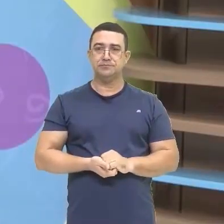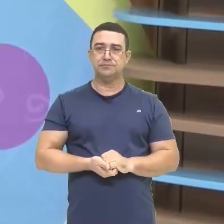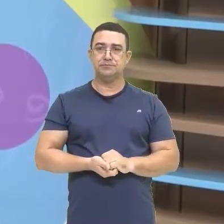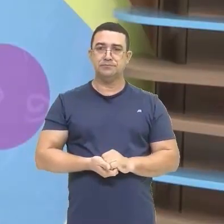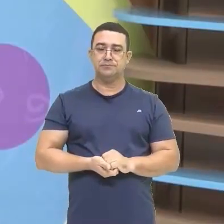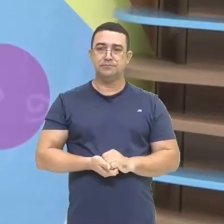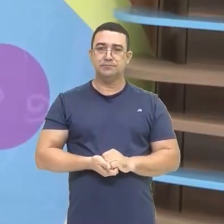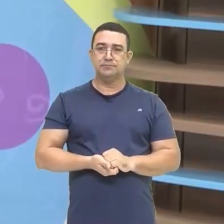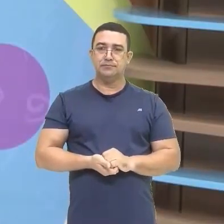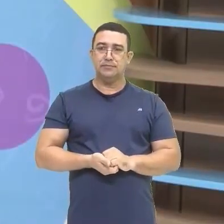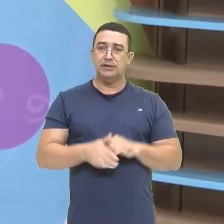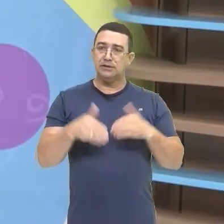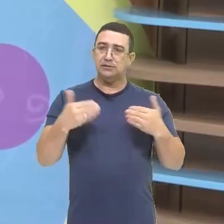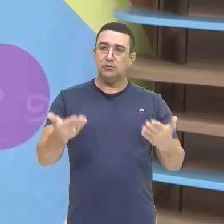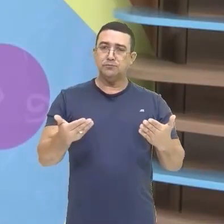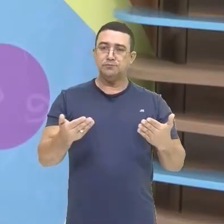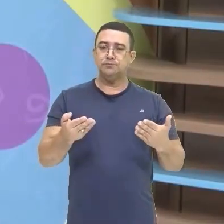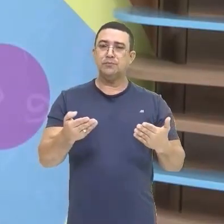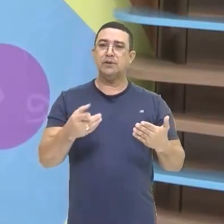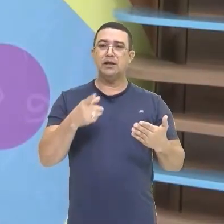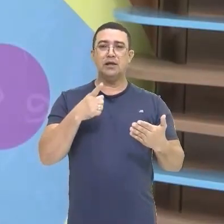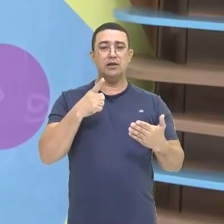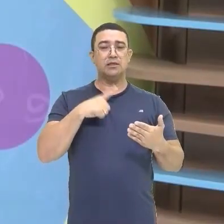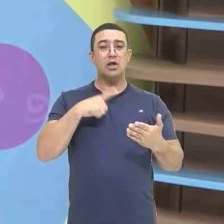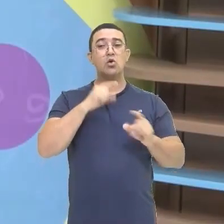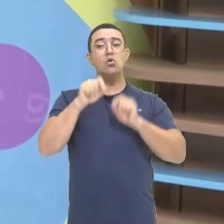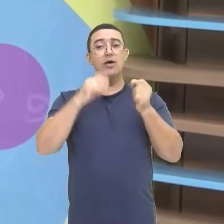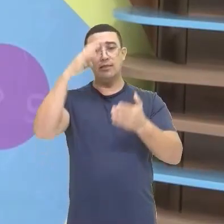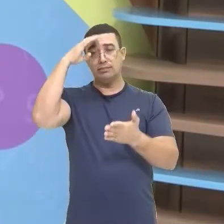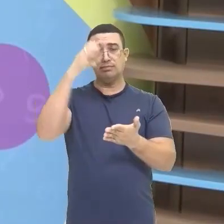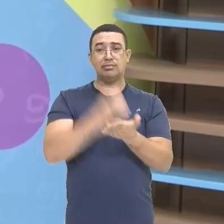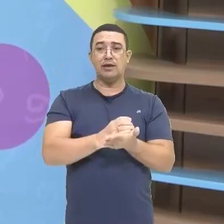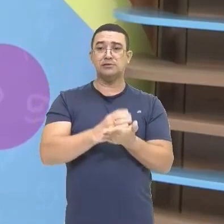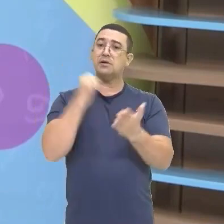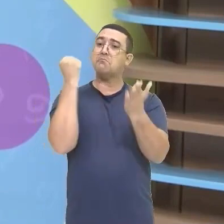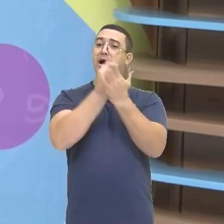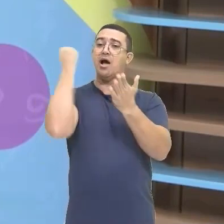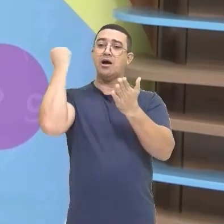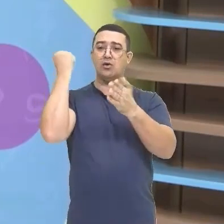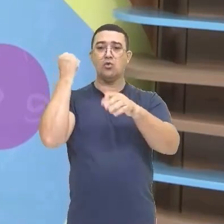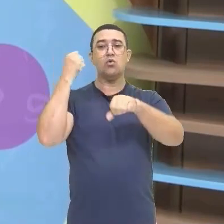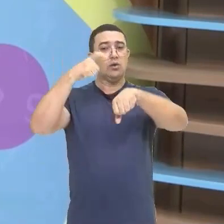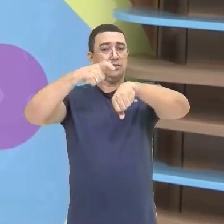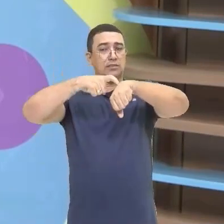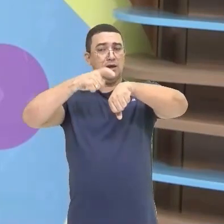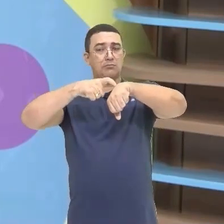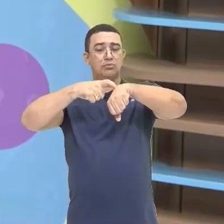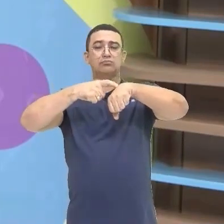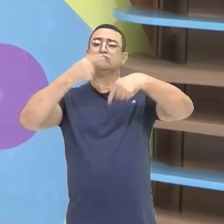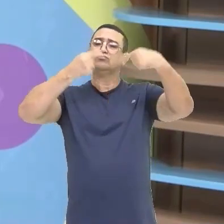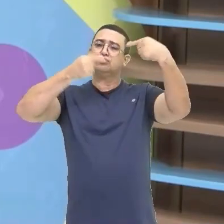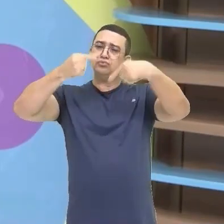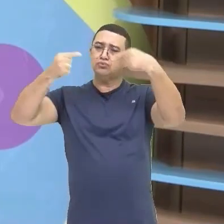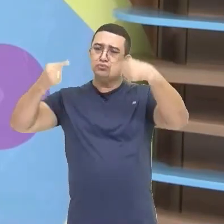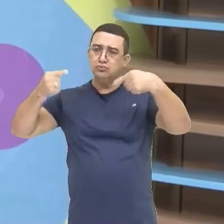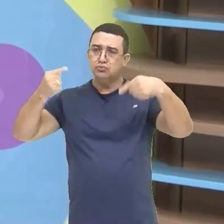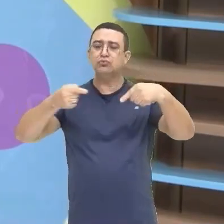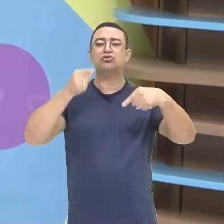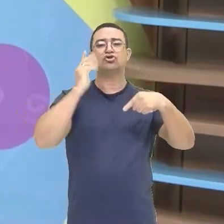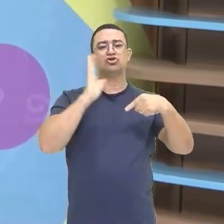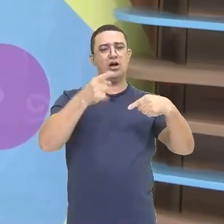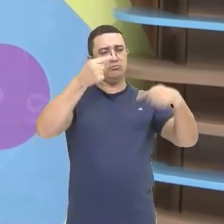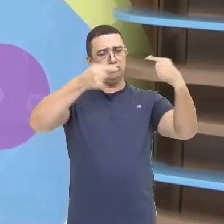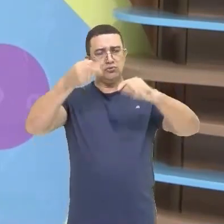Muito bem Então a gente tem aí Essa tese Da questão do marco temporal Que inclusive Foi discutido aí Recentemente